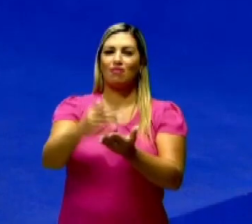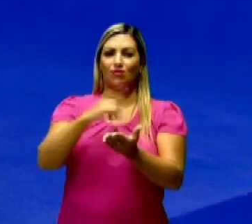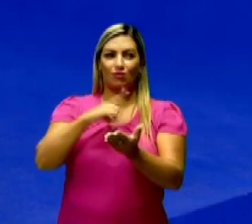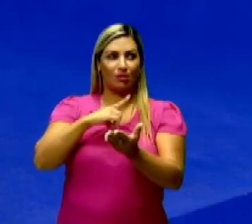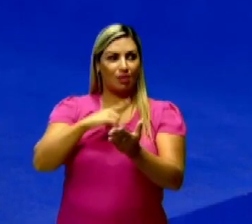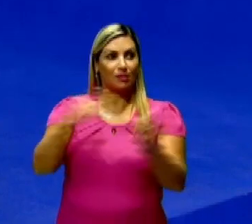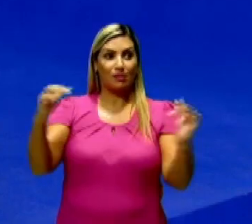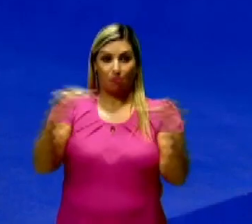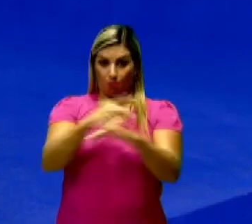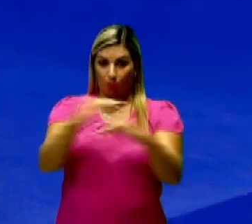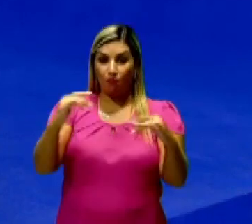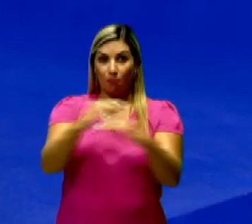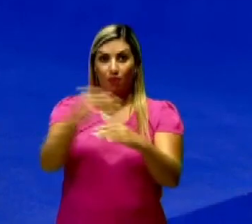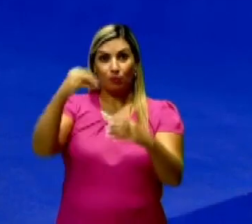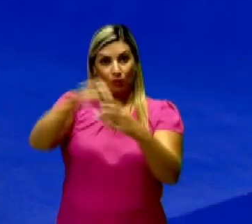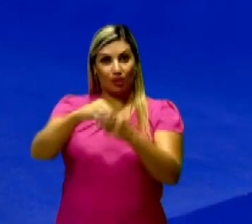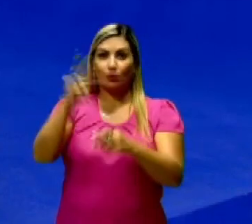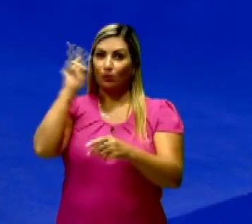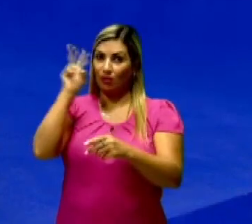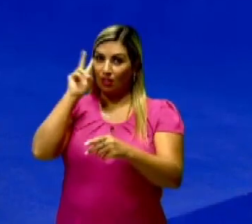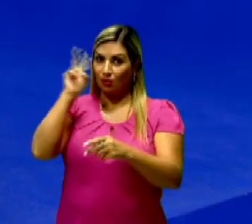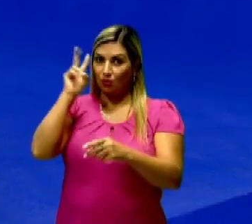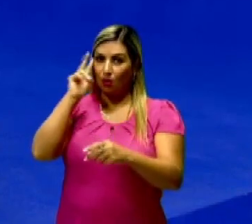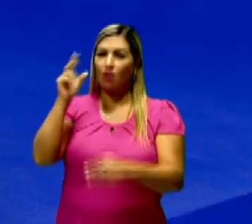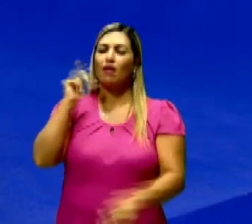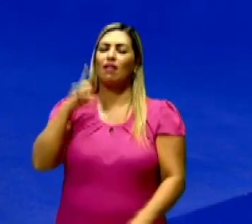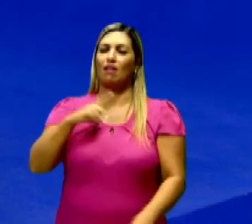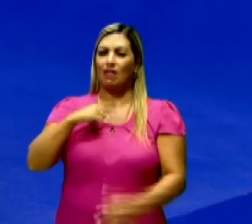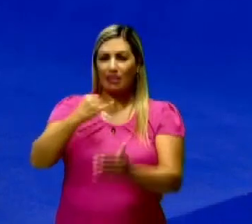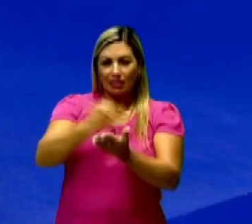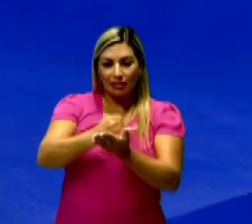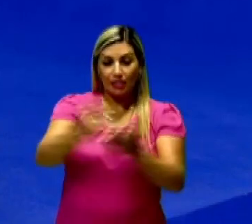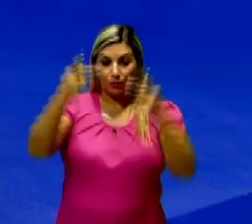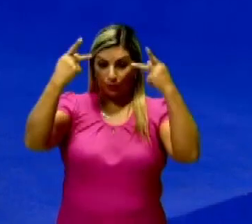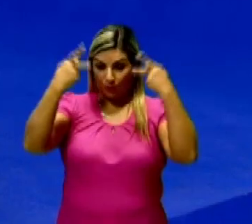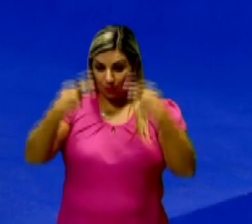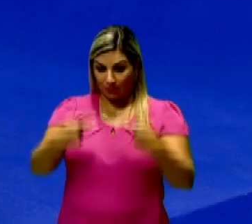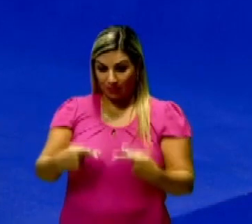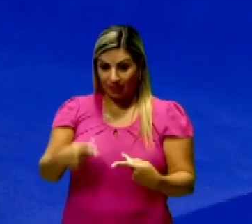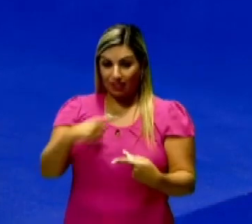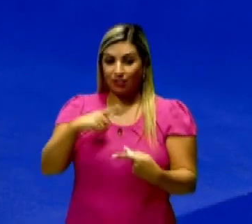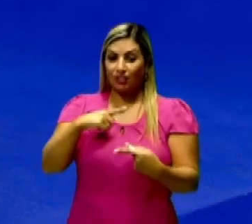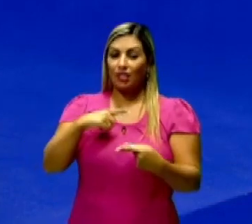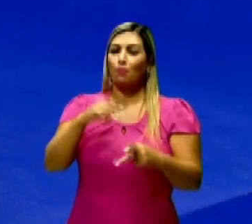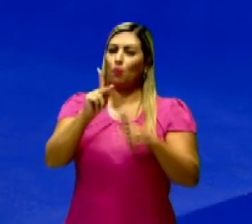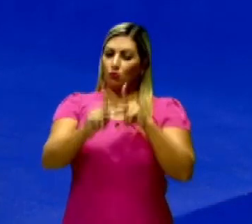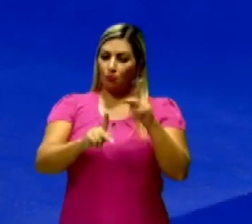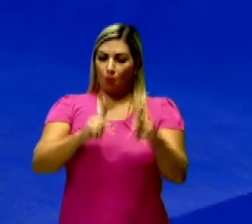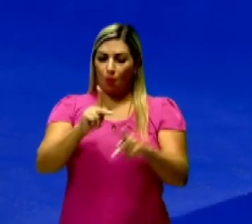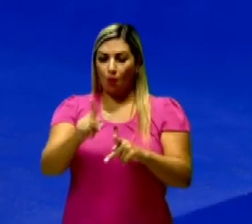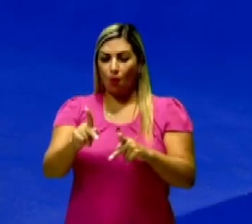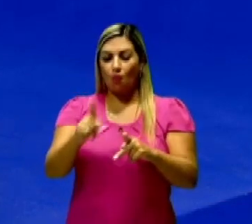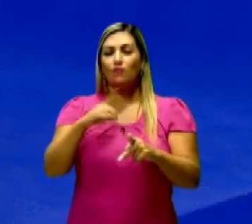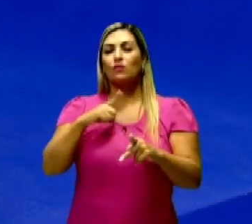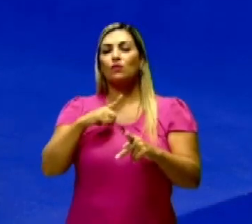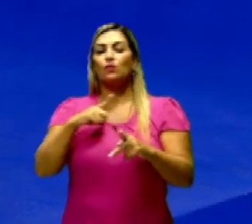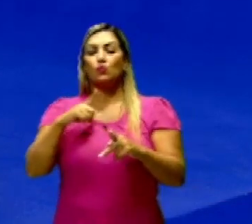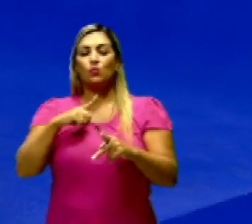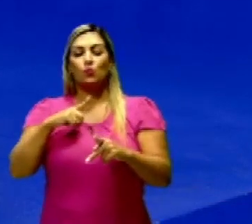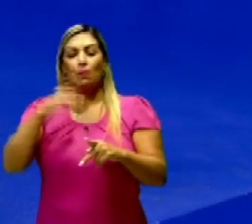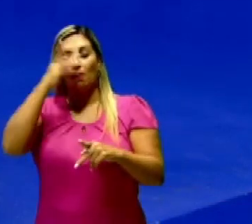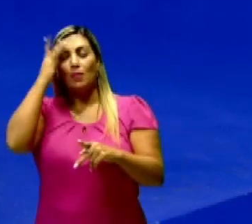essa migração fazendo parte da nossa história. Lembrando que no início da humanidade, a gente vai ter povos aí que eram povos